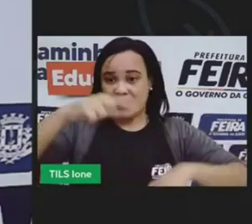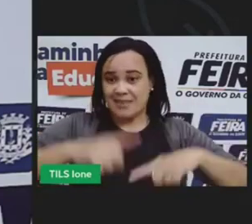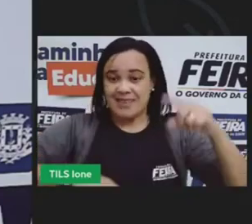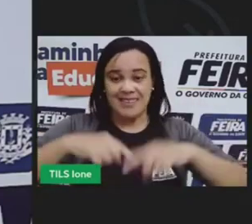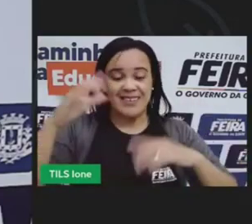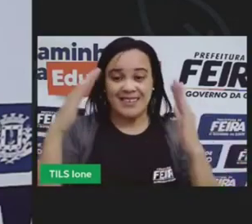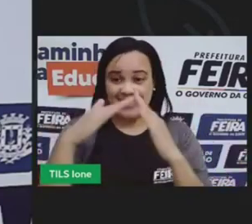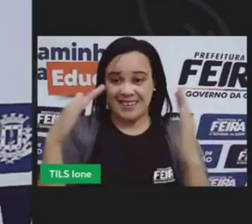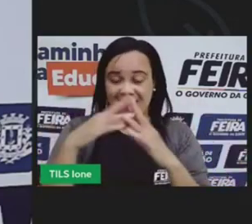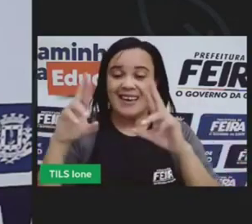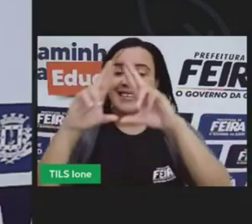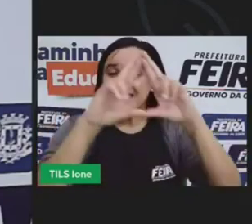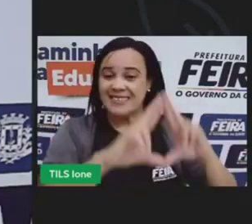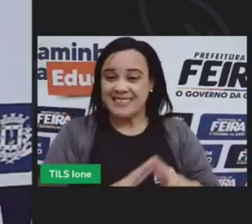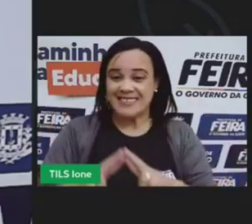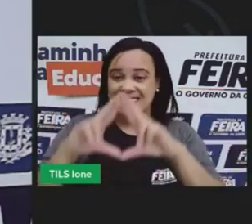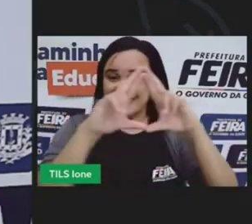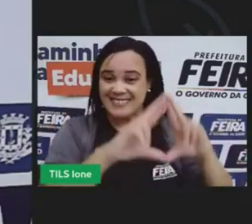reciclar